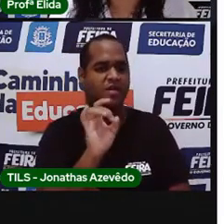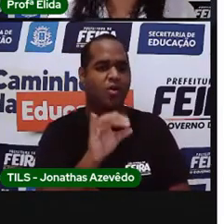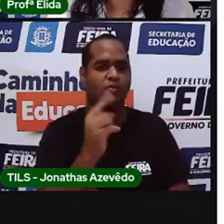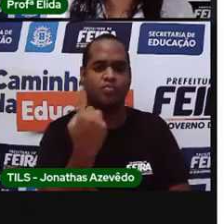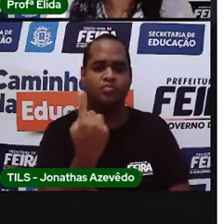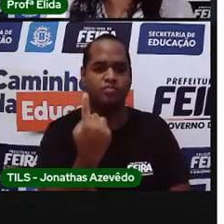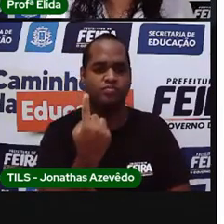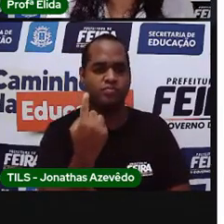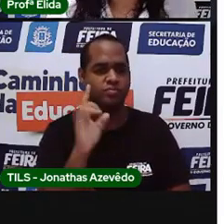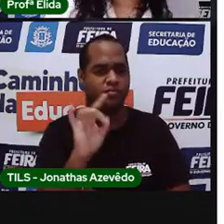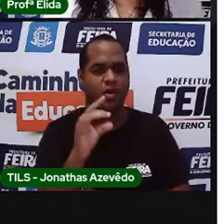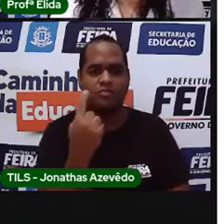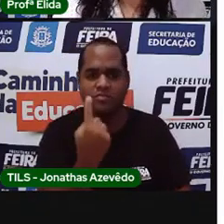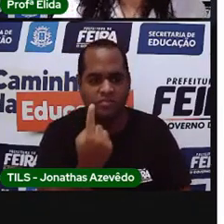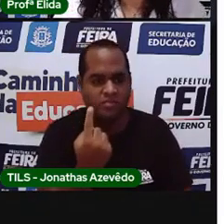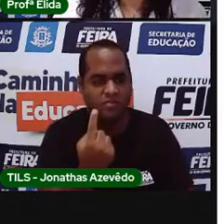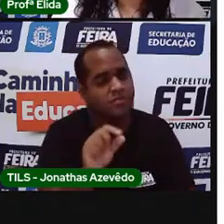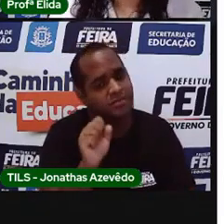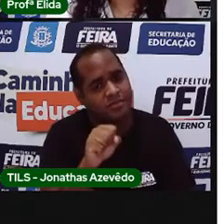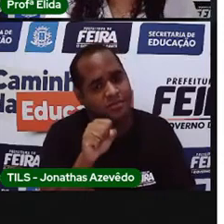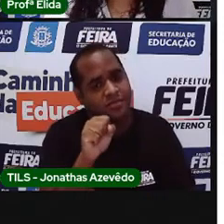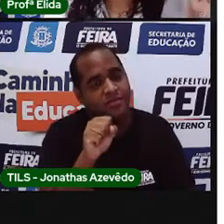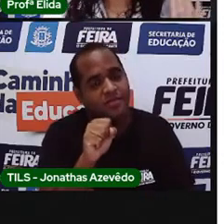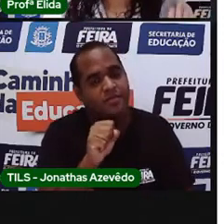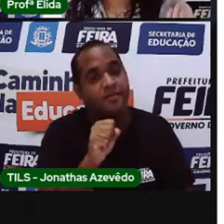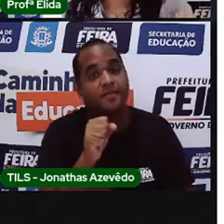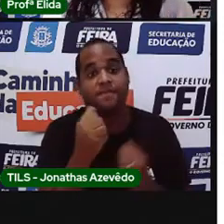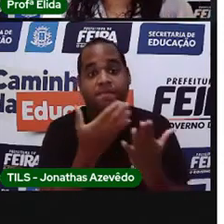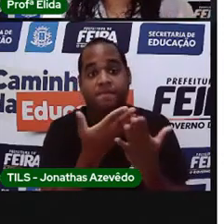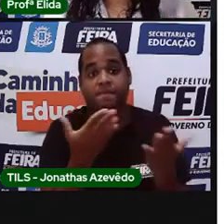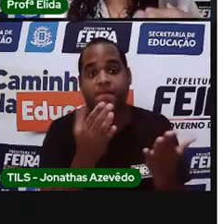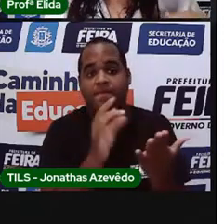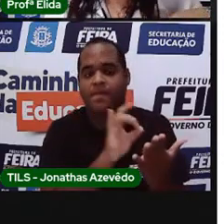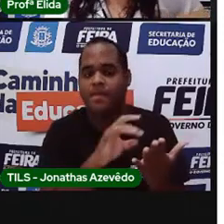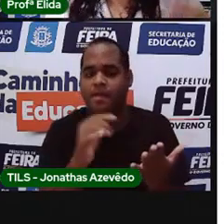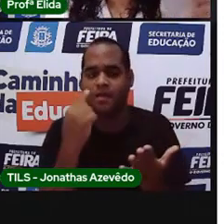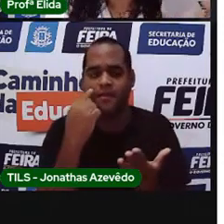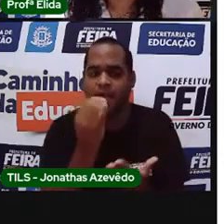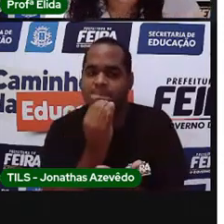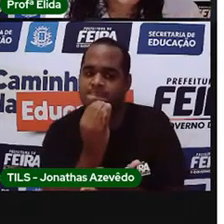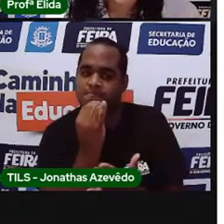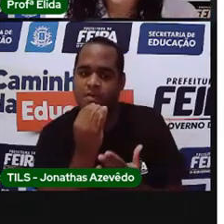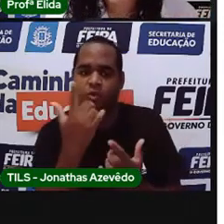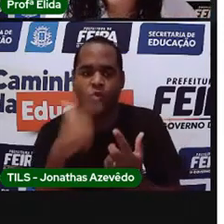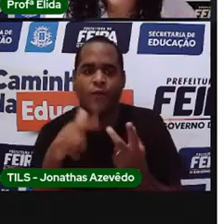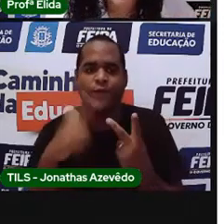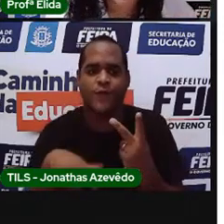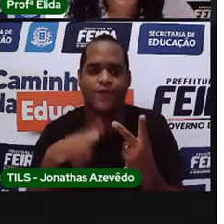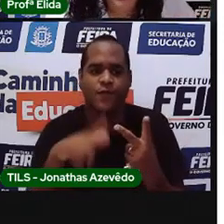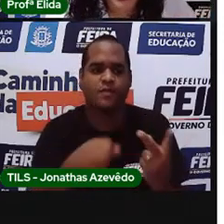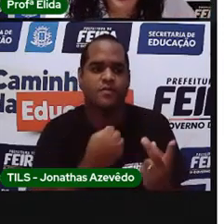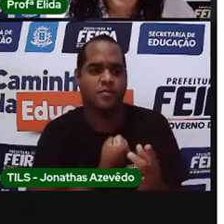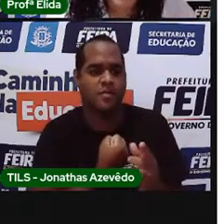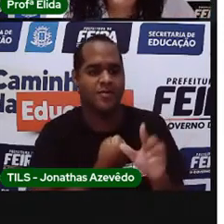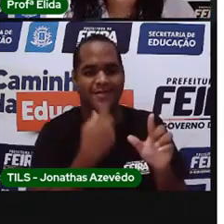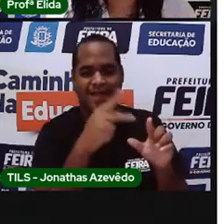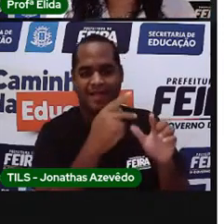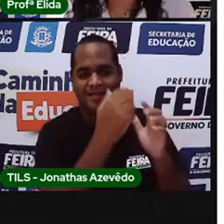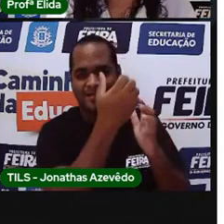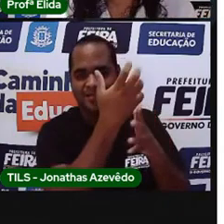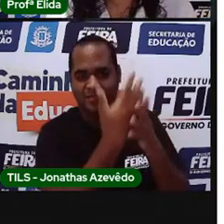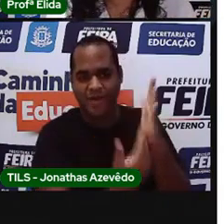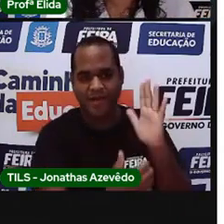um uma vez. Sim. Mesmo que o número esteja repetido na letra da cantiga,